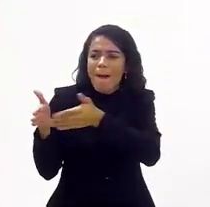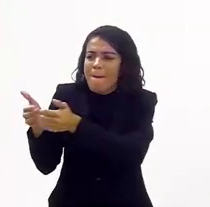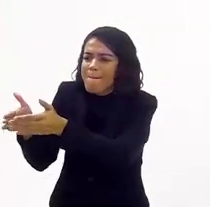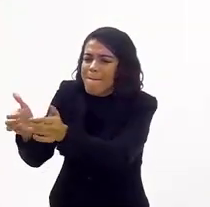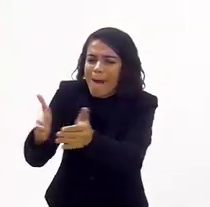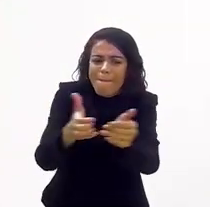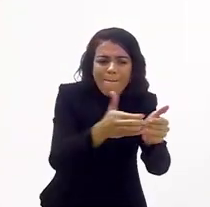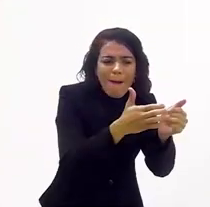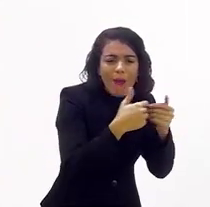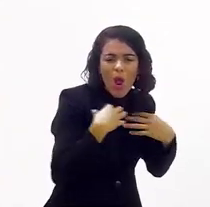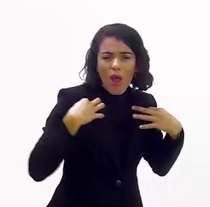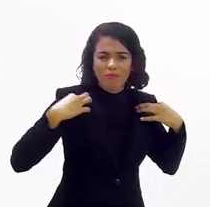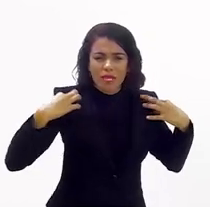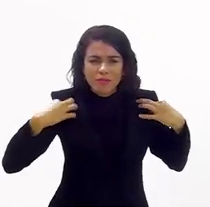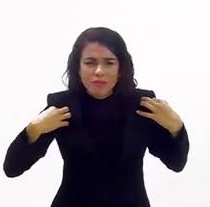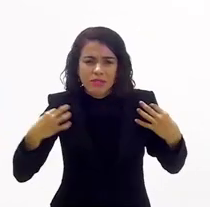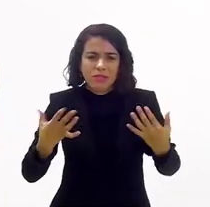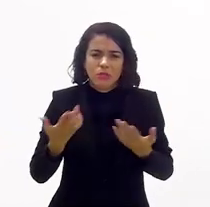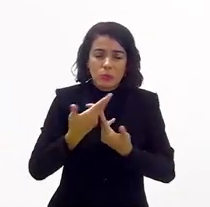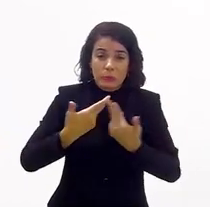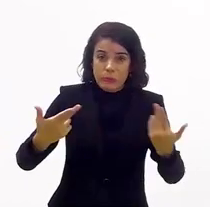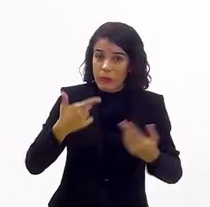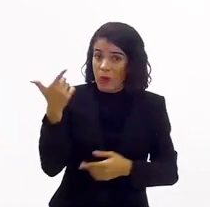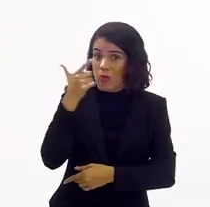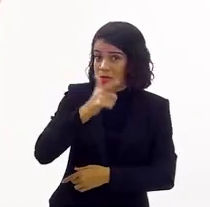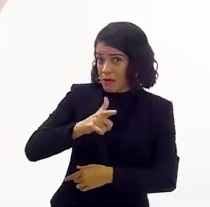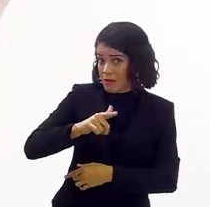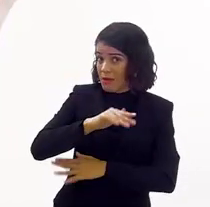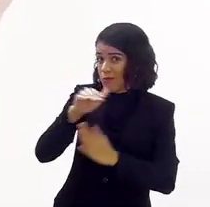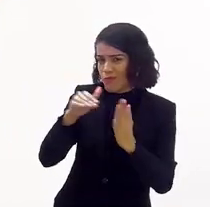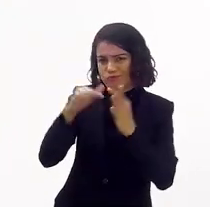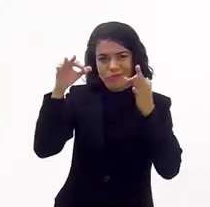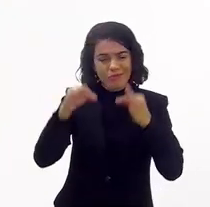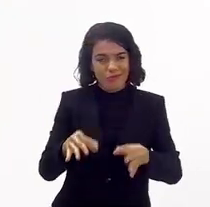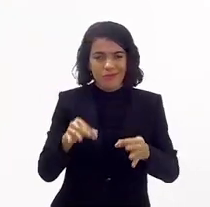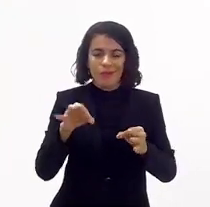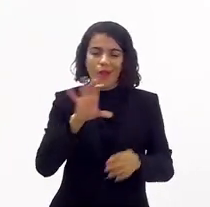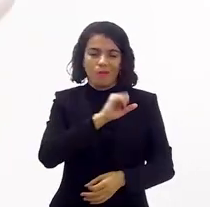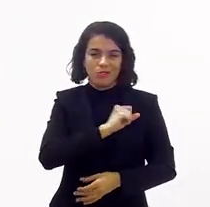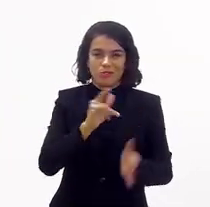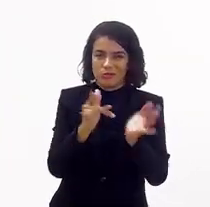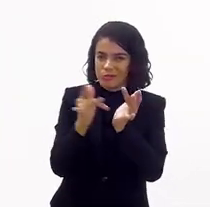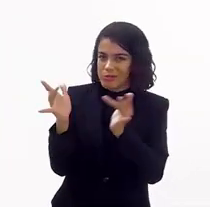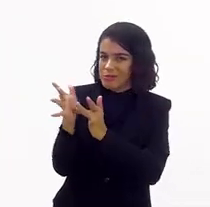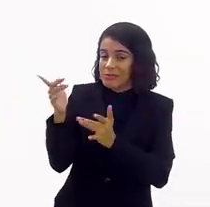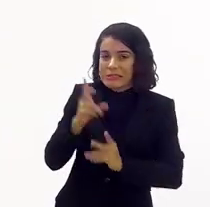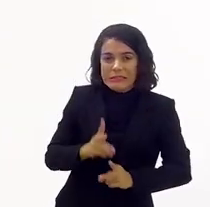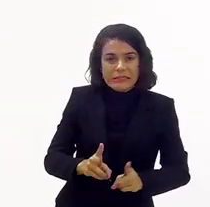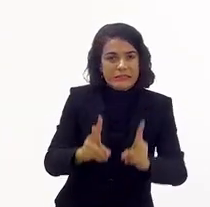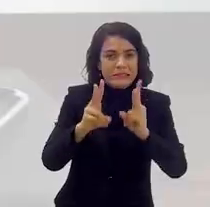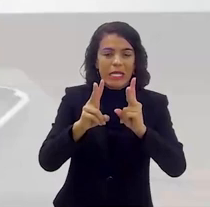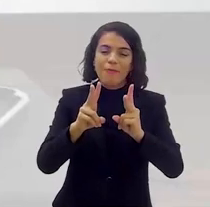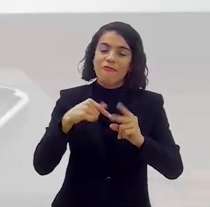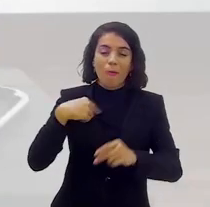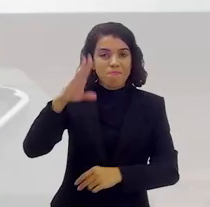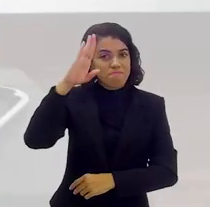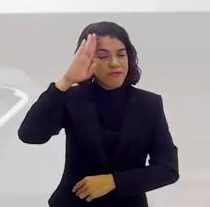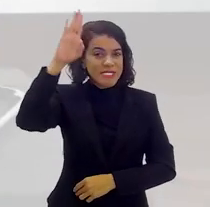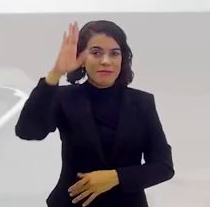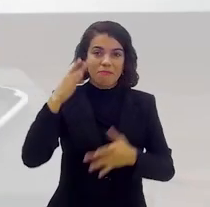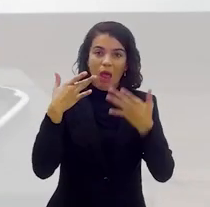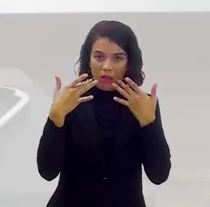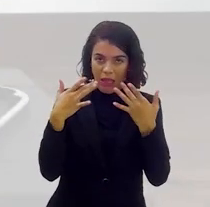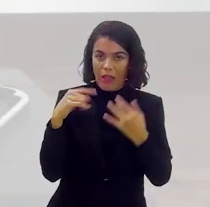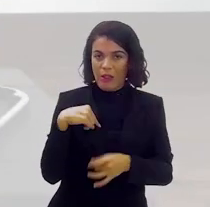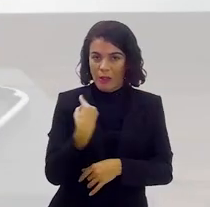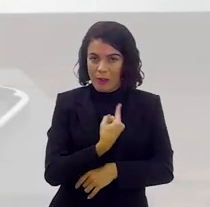Pega esse pano, pega aquilo, pega aquilo. Eu sei que no final estava tudo certo. Saiu. A Paixão de Cristo saía. A de Cristo sempre foi nosso carrão,